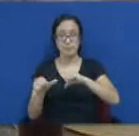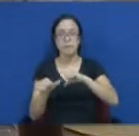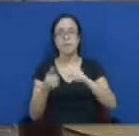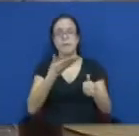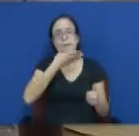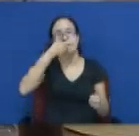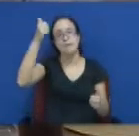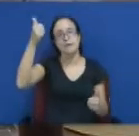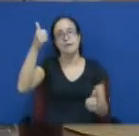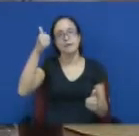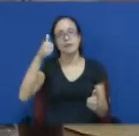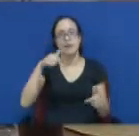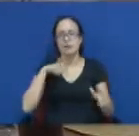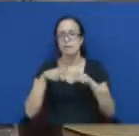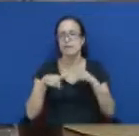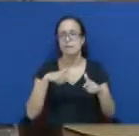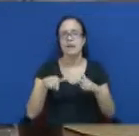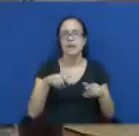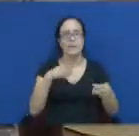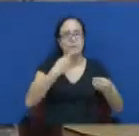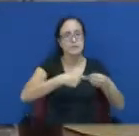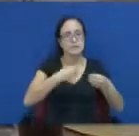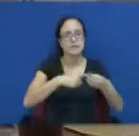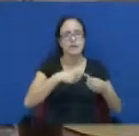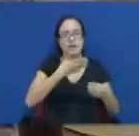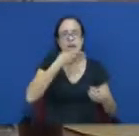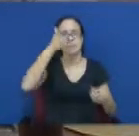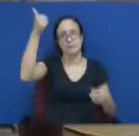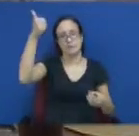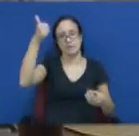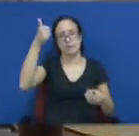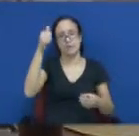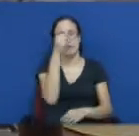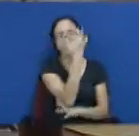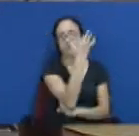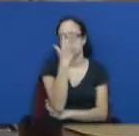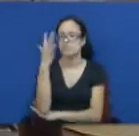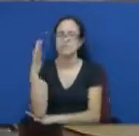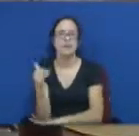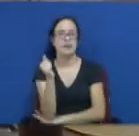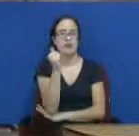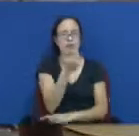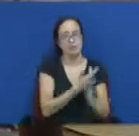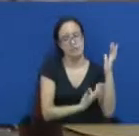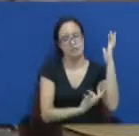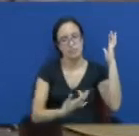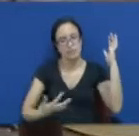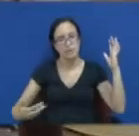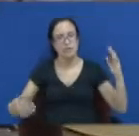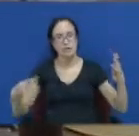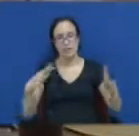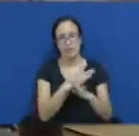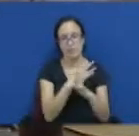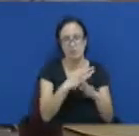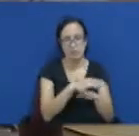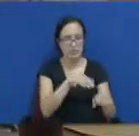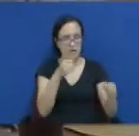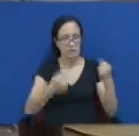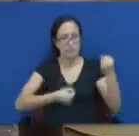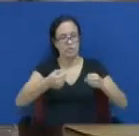trabalhar os conceitos de sustentabilidade. Com certeza a Câmara Municipal terá muito a contribuir com a ajuda do José Oliveira